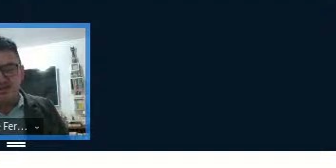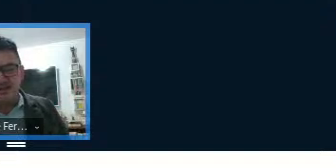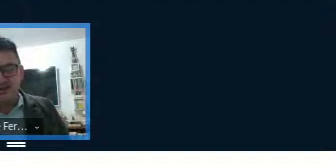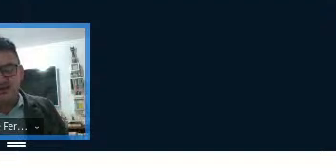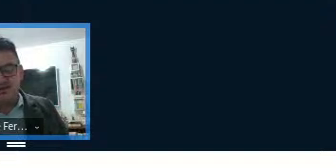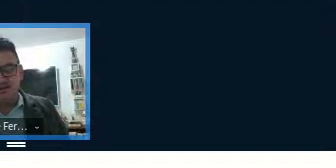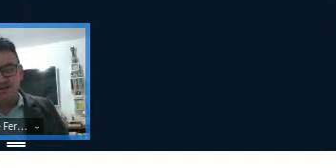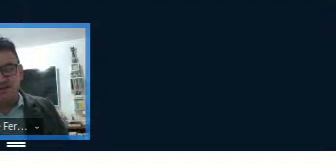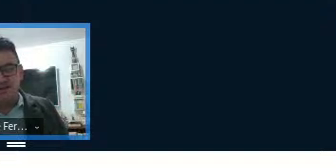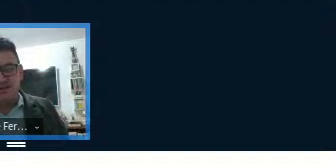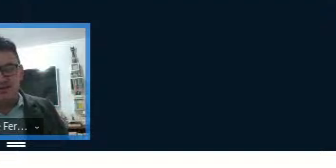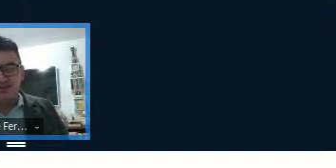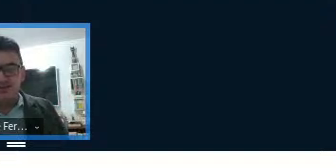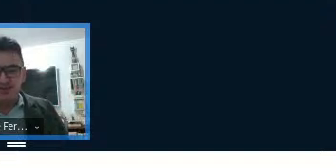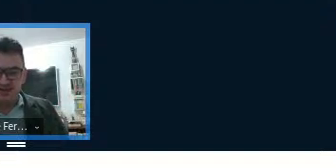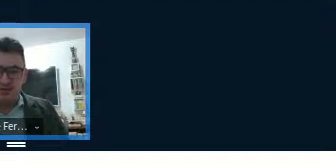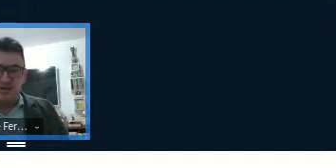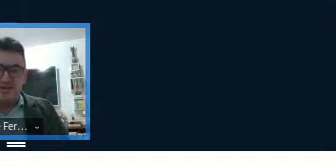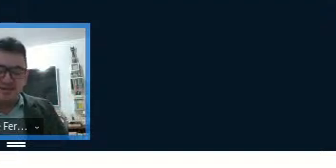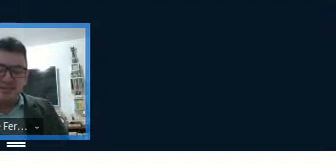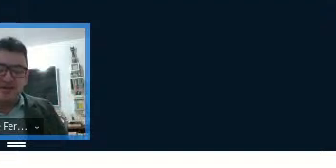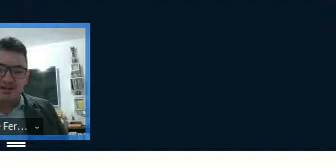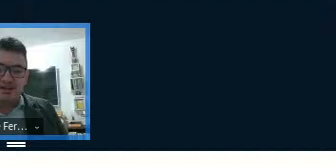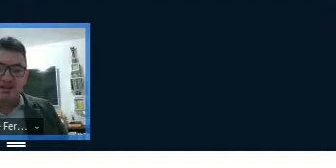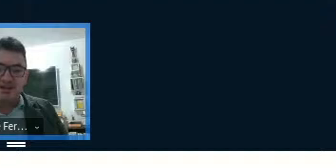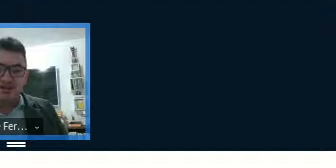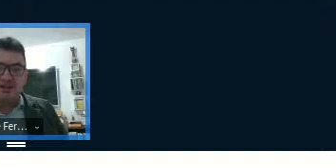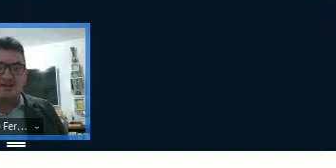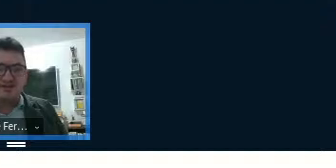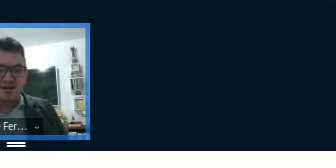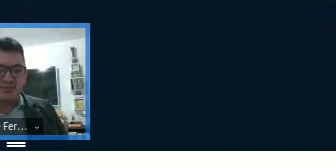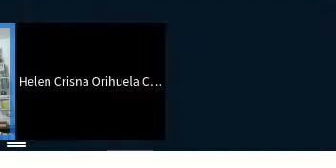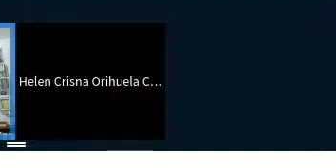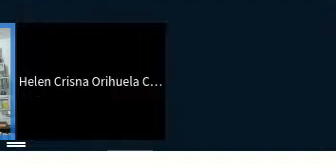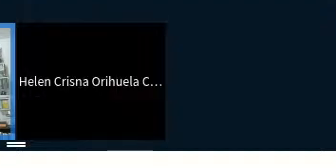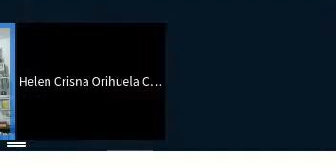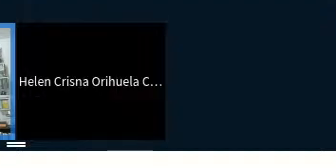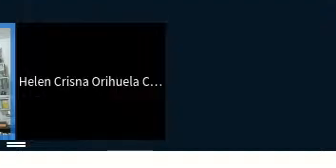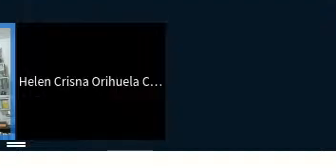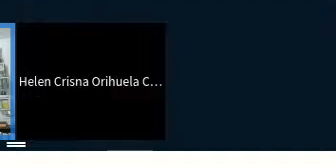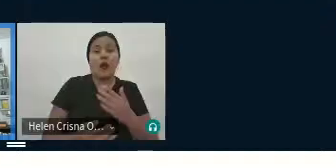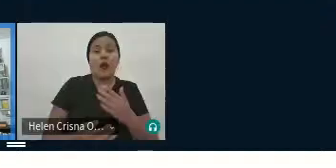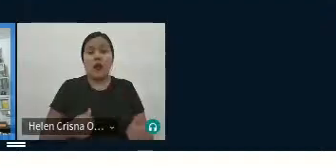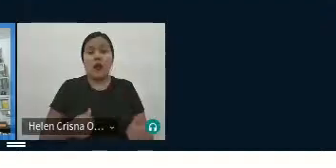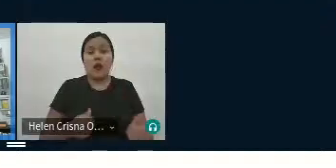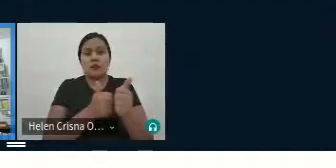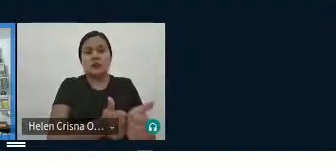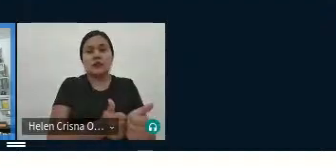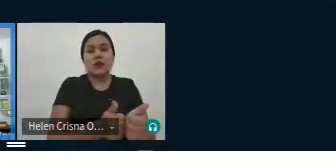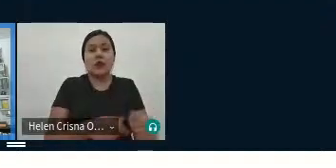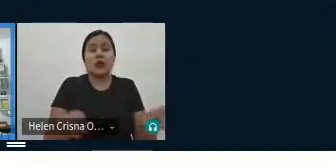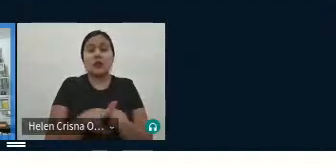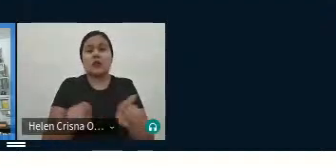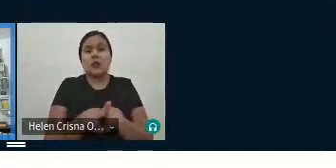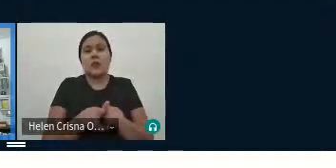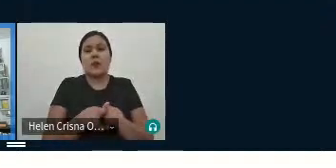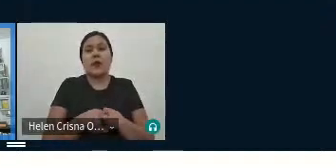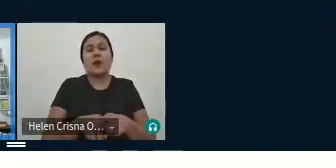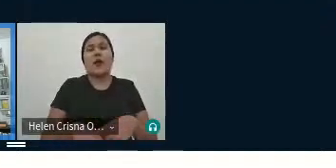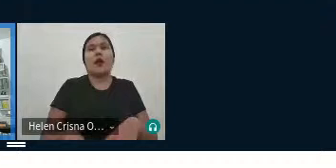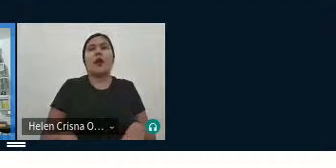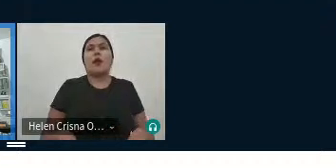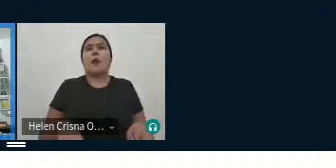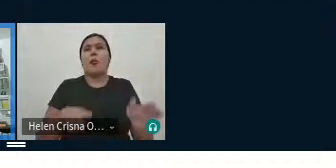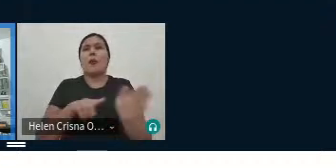poética, que não deve se perder, ela deve ser aproximada, e também pela questão de você